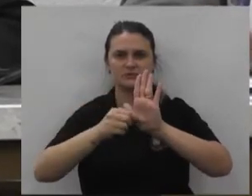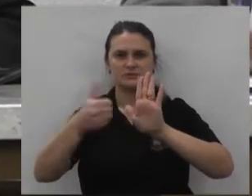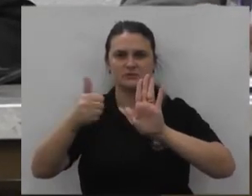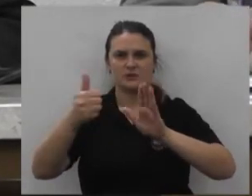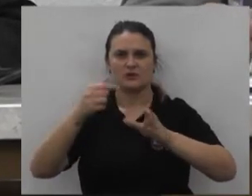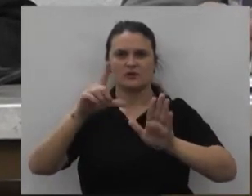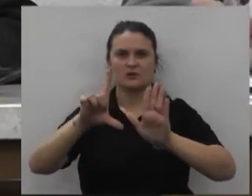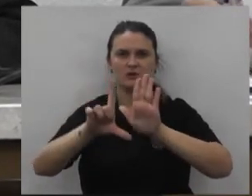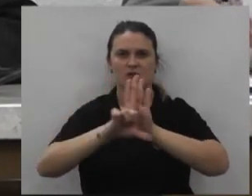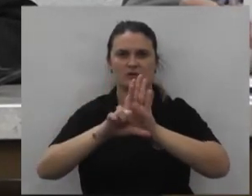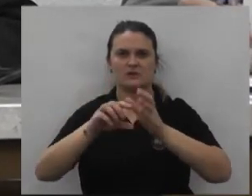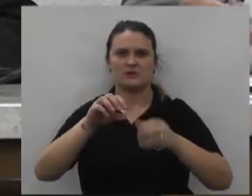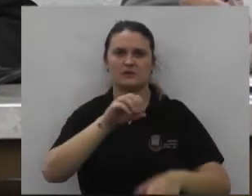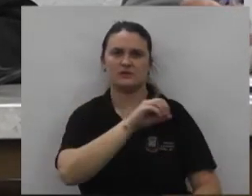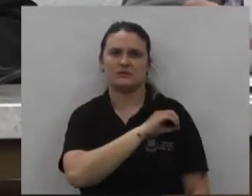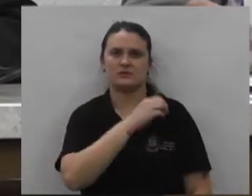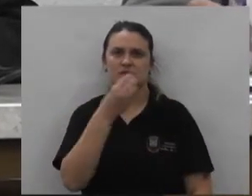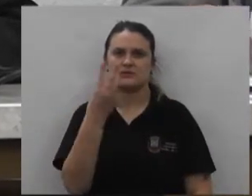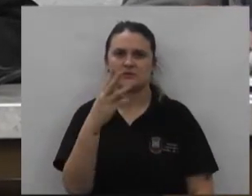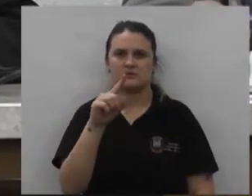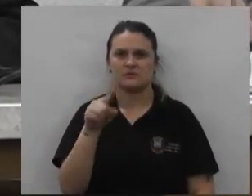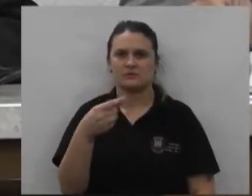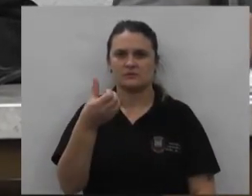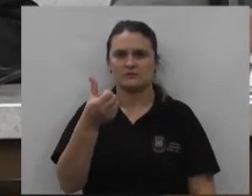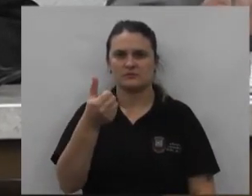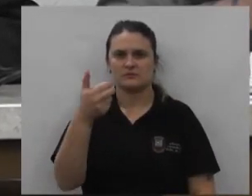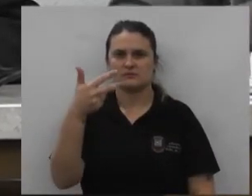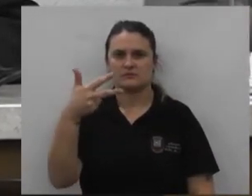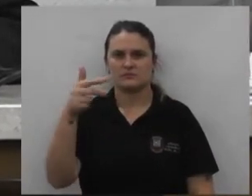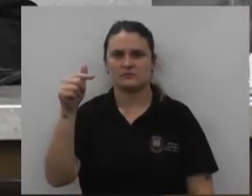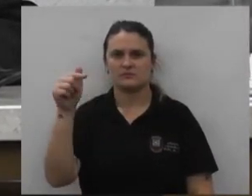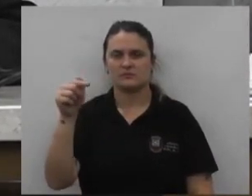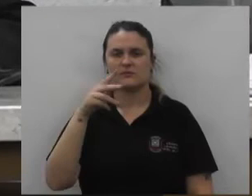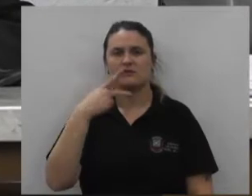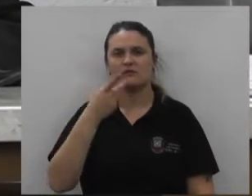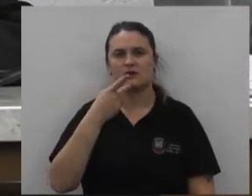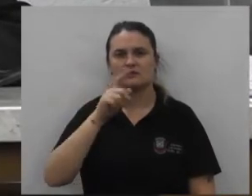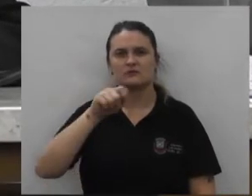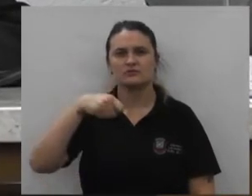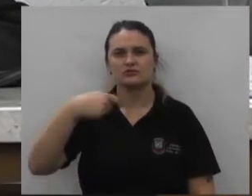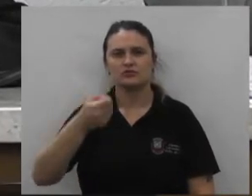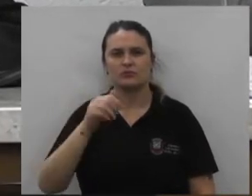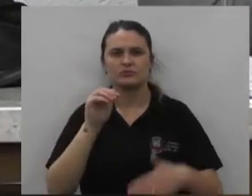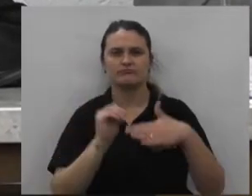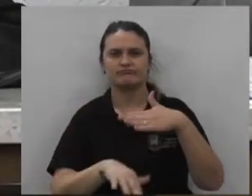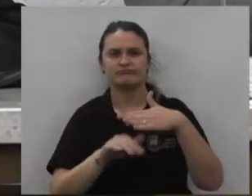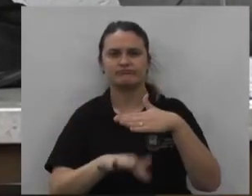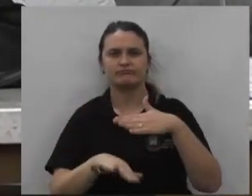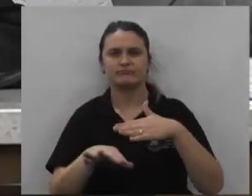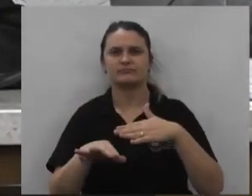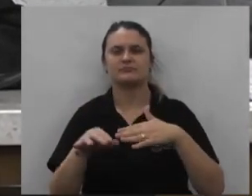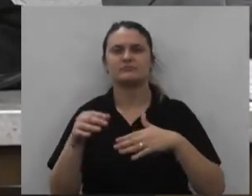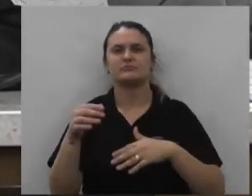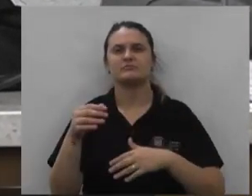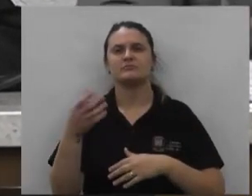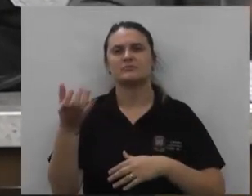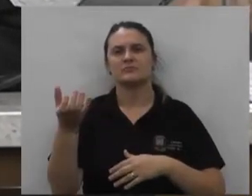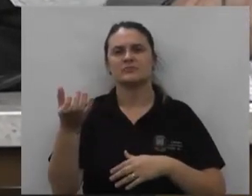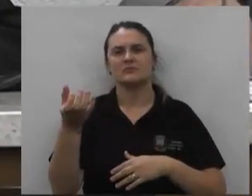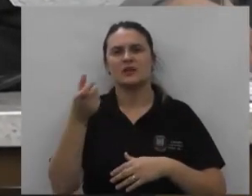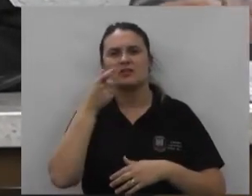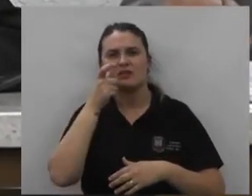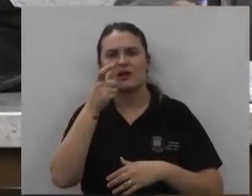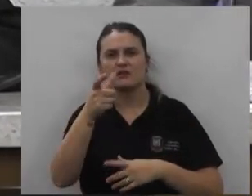11 da lei número 3.637 que trata sobre o Fundo Municipal de Habitação